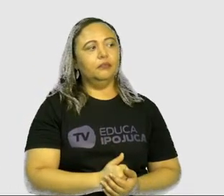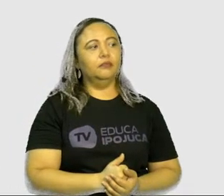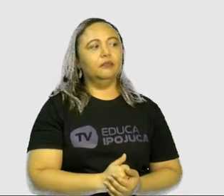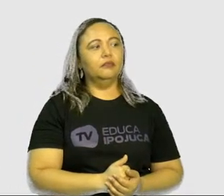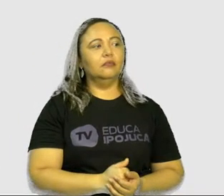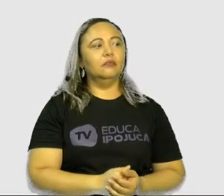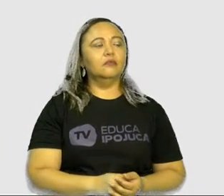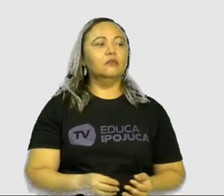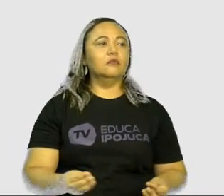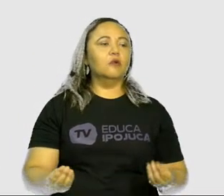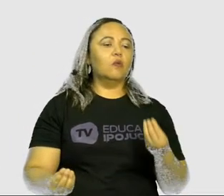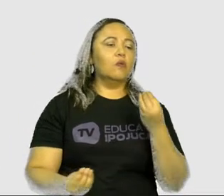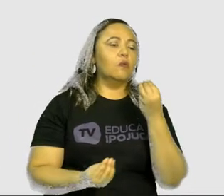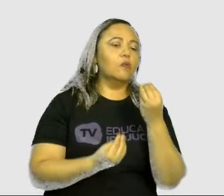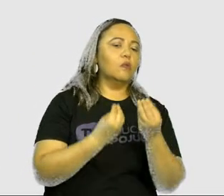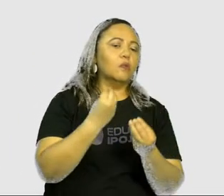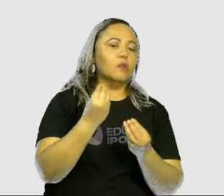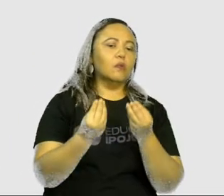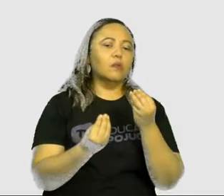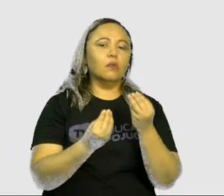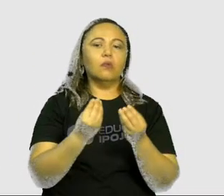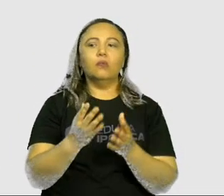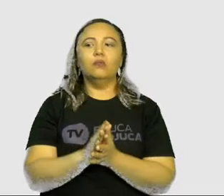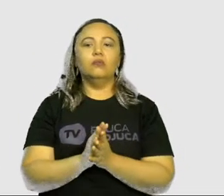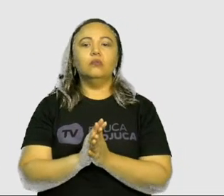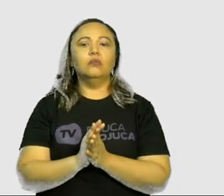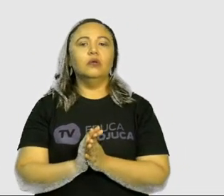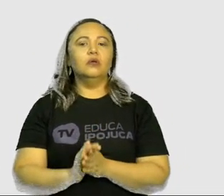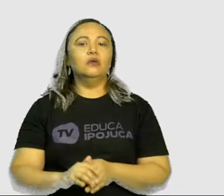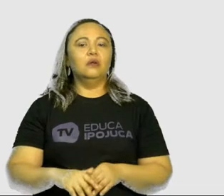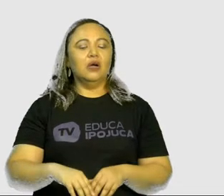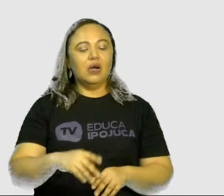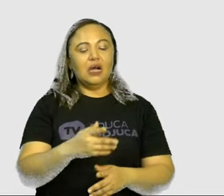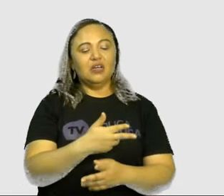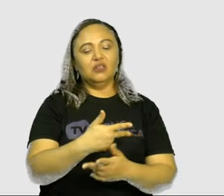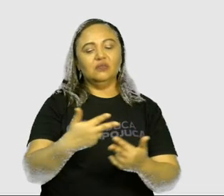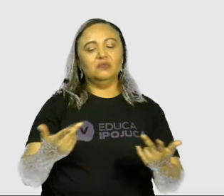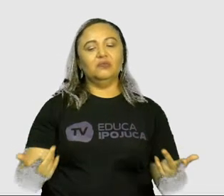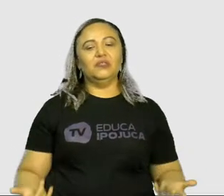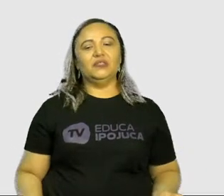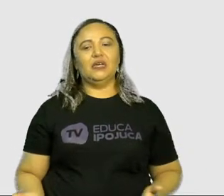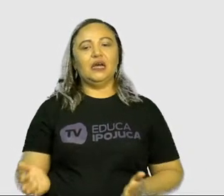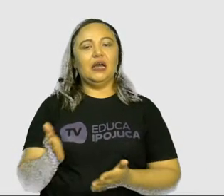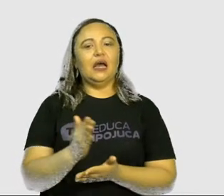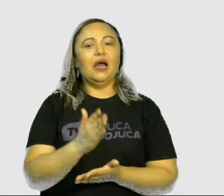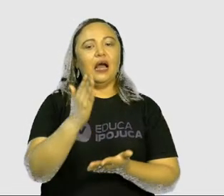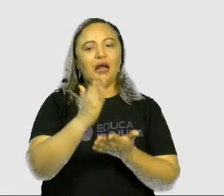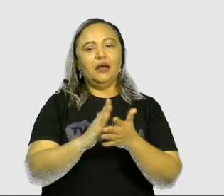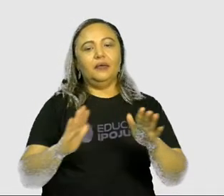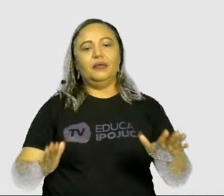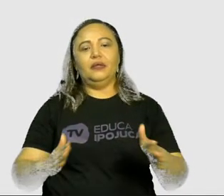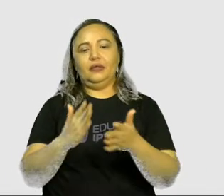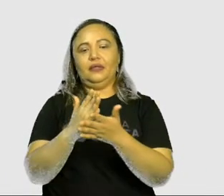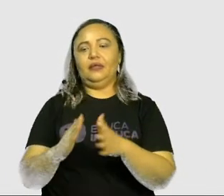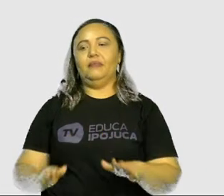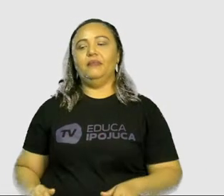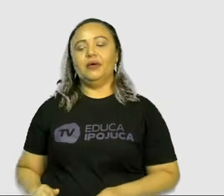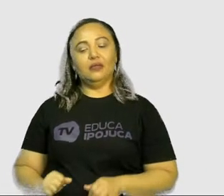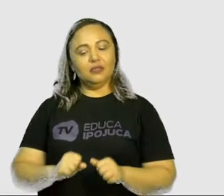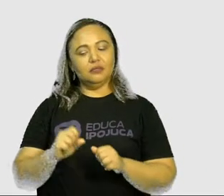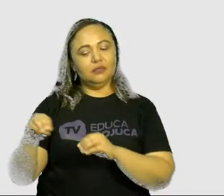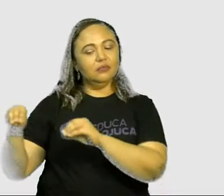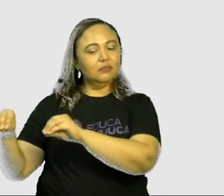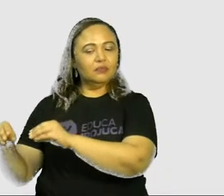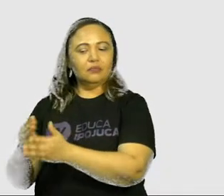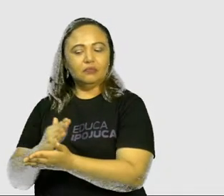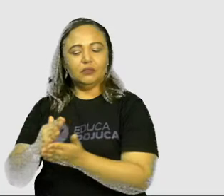Então, com isso, as coisas começaram a ficar escasso, eles começaram a sair de um lugar para outro. Então, foi quando